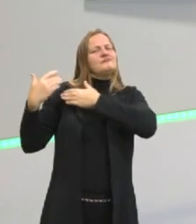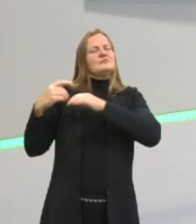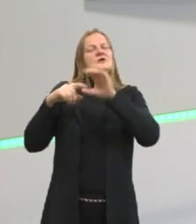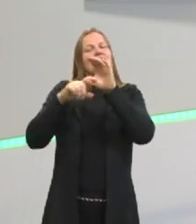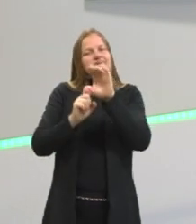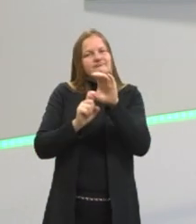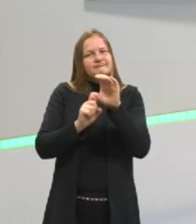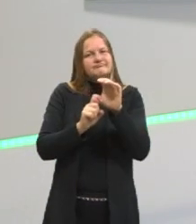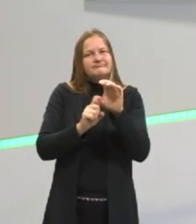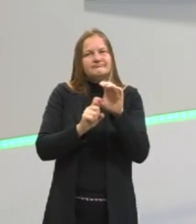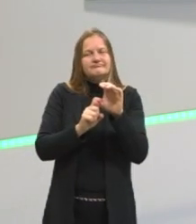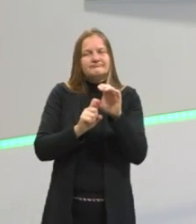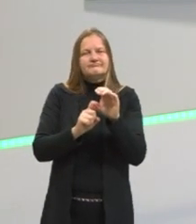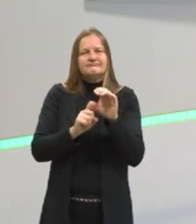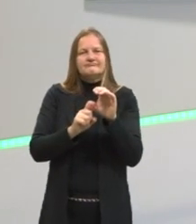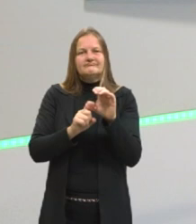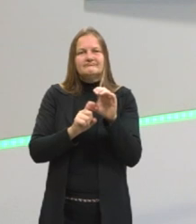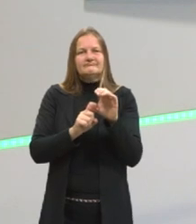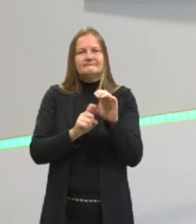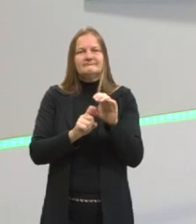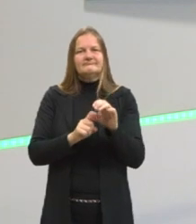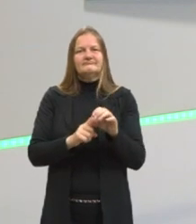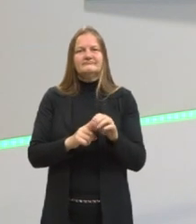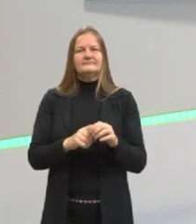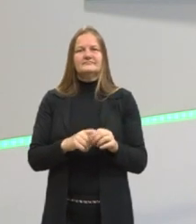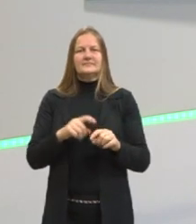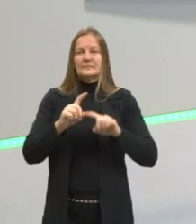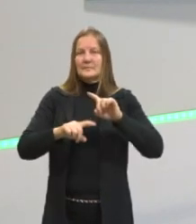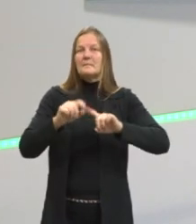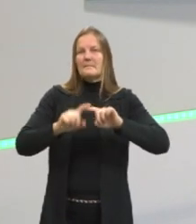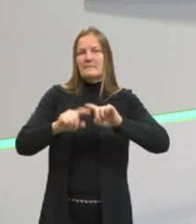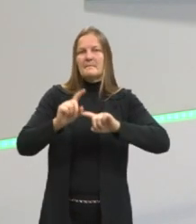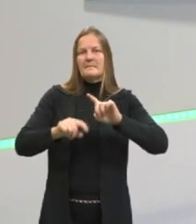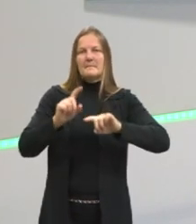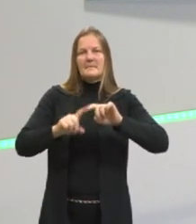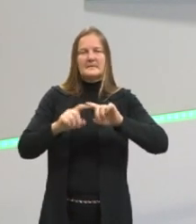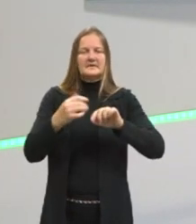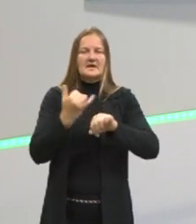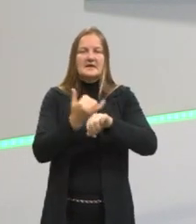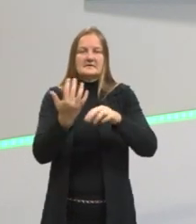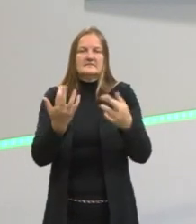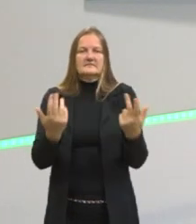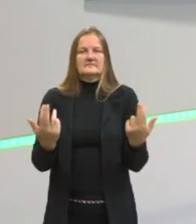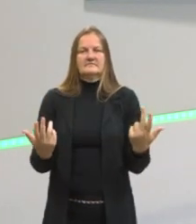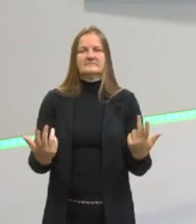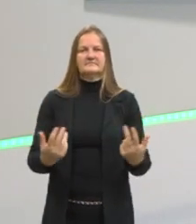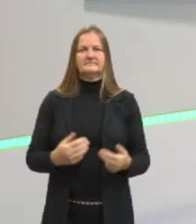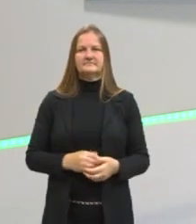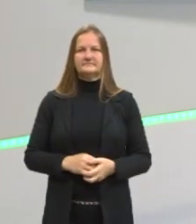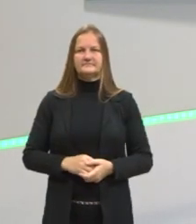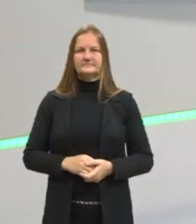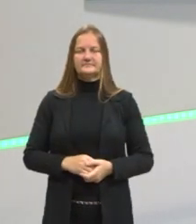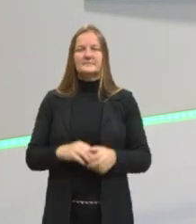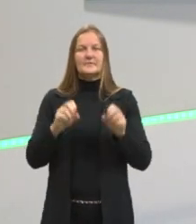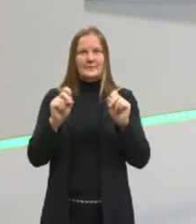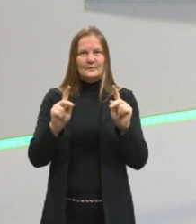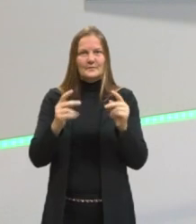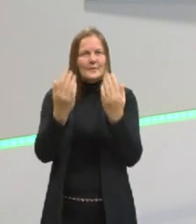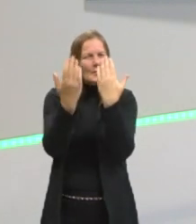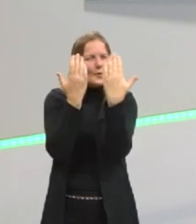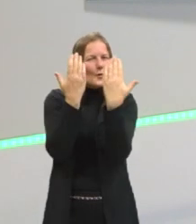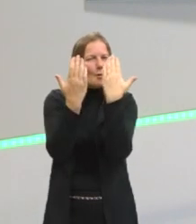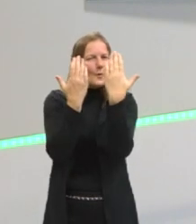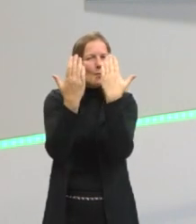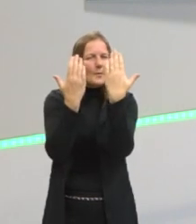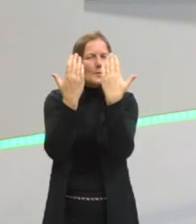foi se tornando independente dessas ferramentas que foram surgindo. Então, essa comparação